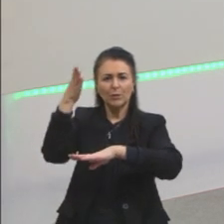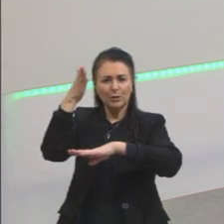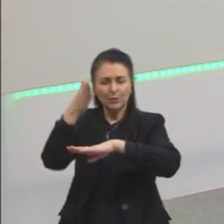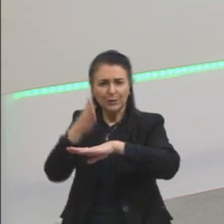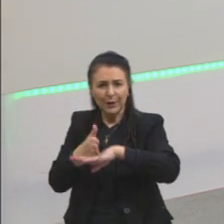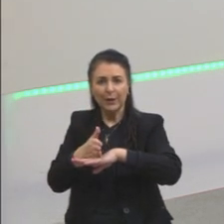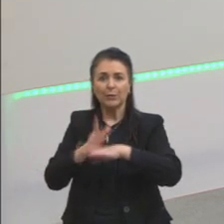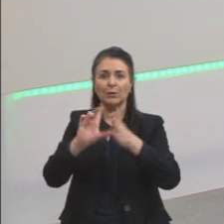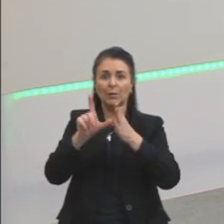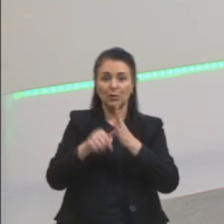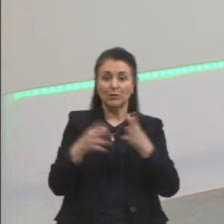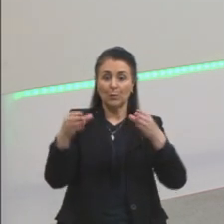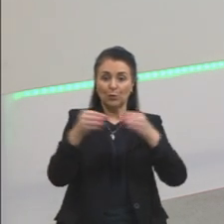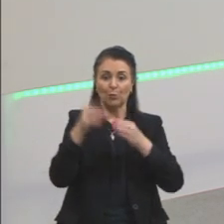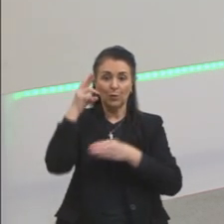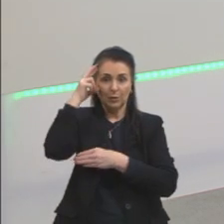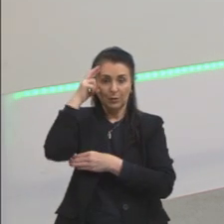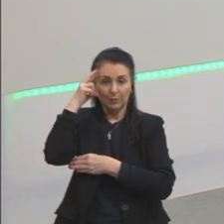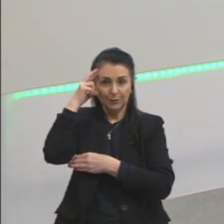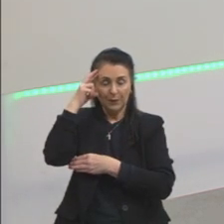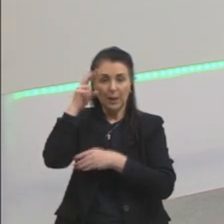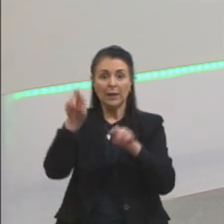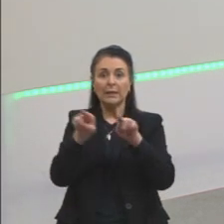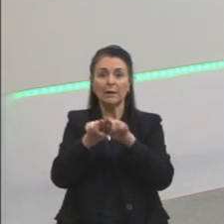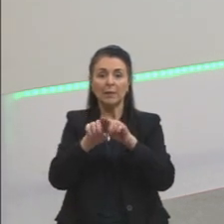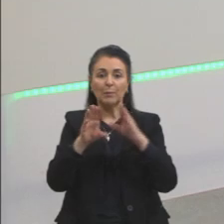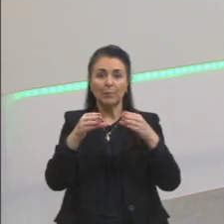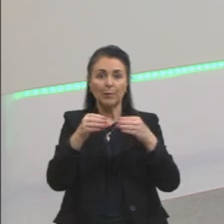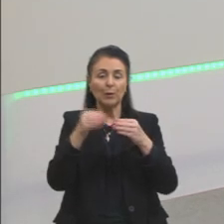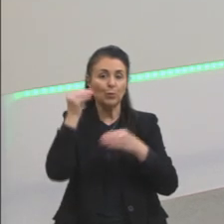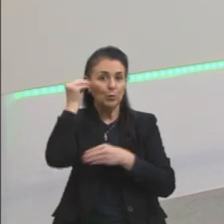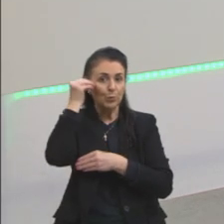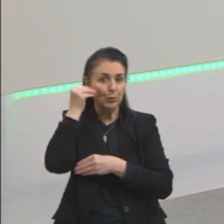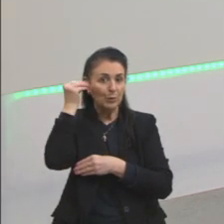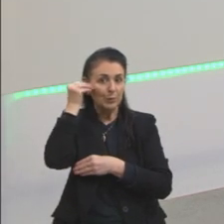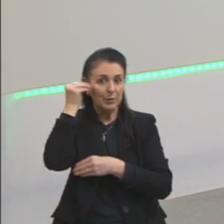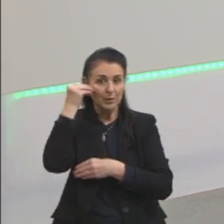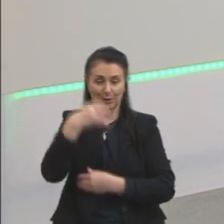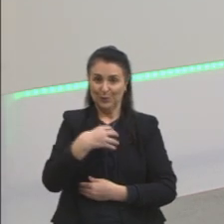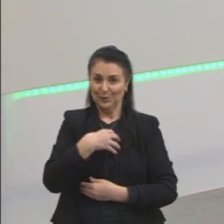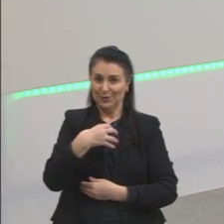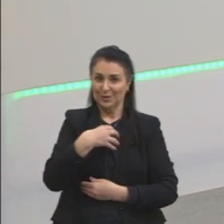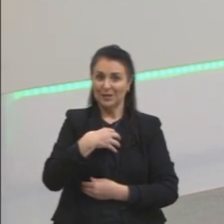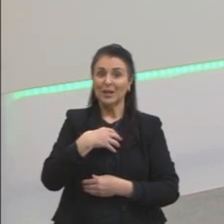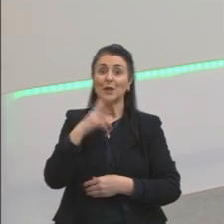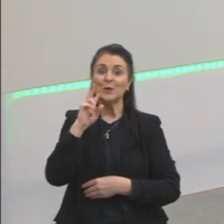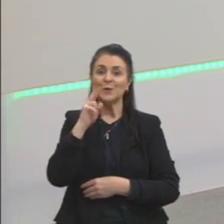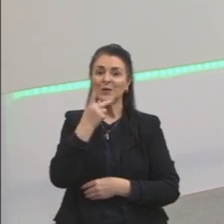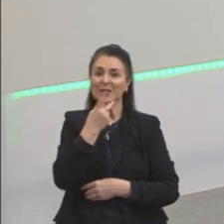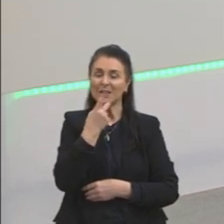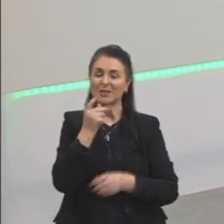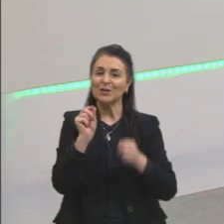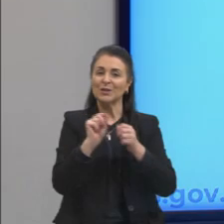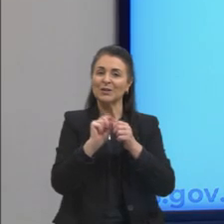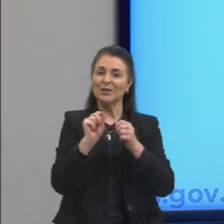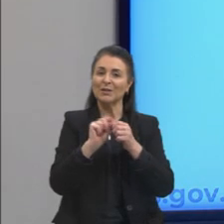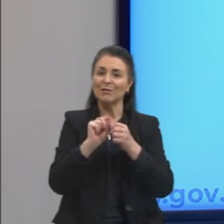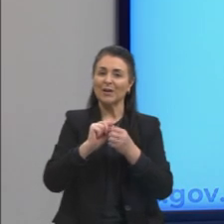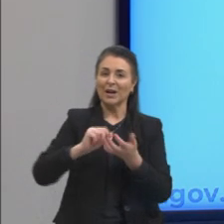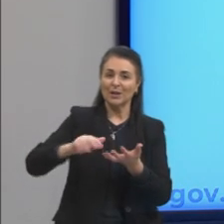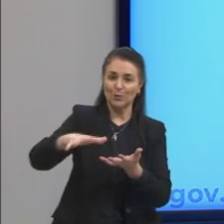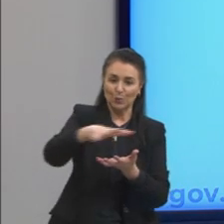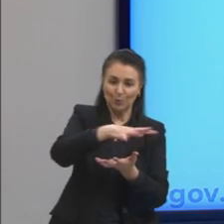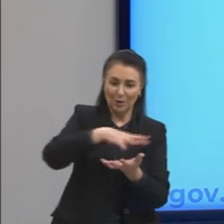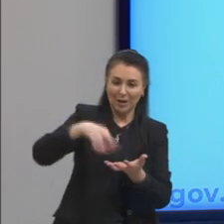racionalistas, só pela razão, pelos empiristas, só pelos sentidos, e o nosso amigo Immanuel Kant, que faz uma síntese